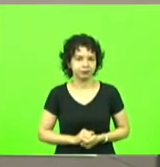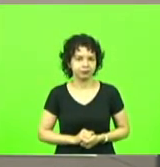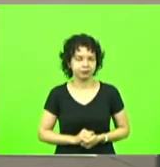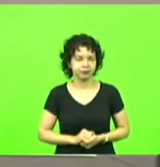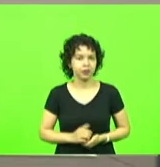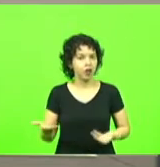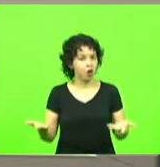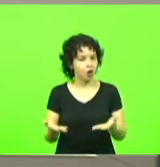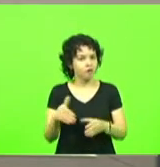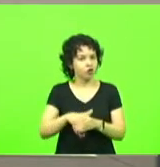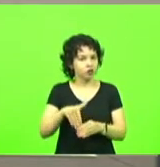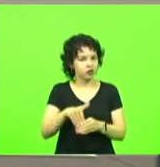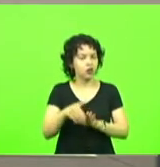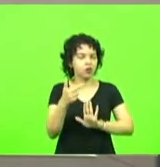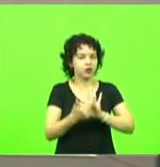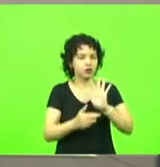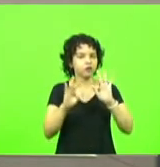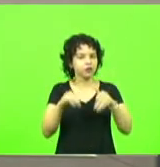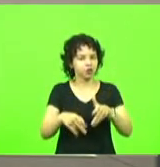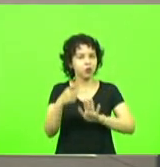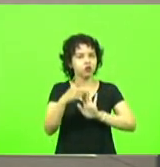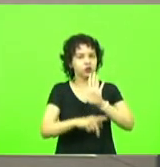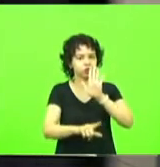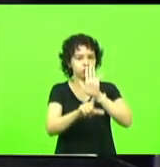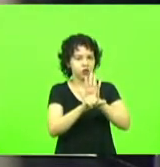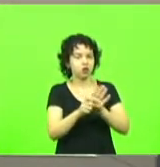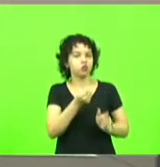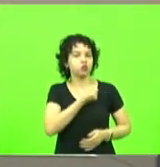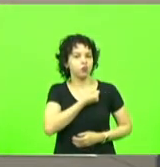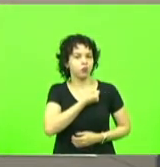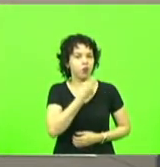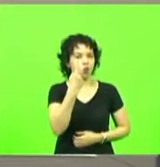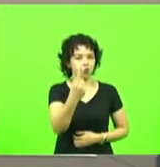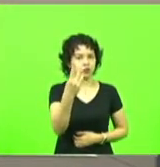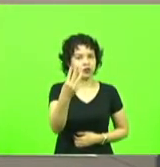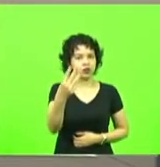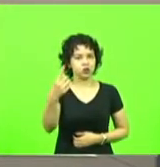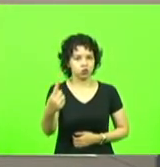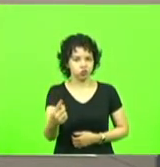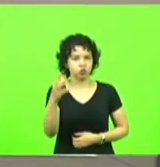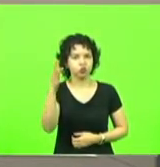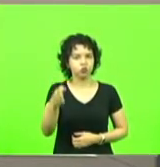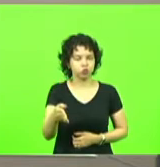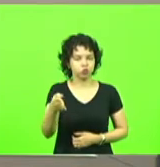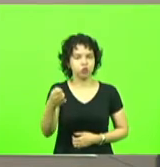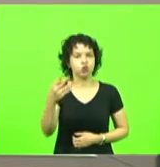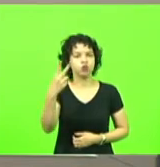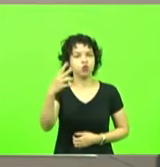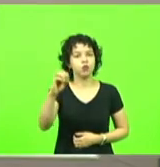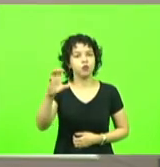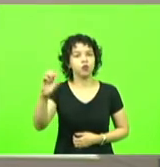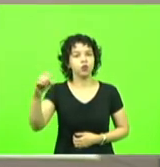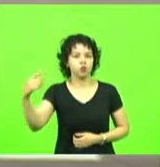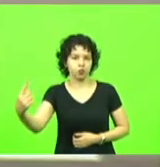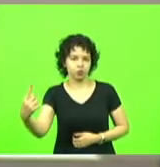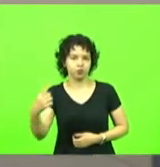votação votação e redação final do projeto de lei número 131 de 2001 deputado Milton Alves